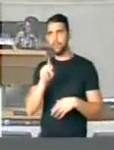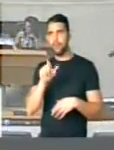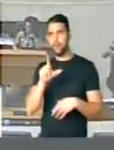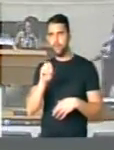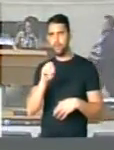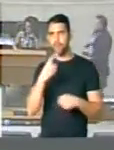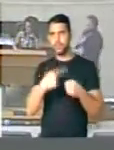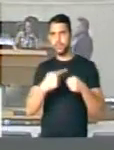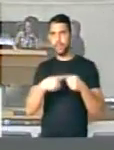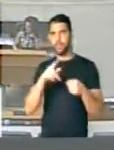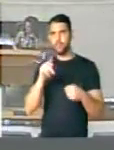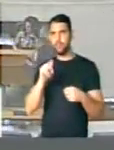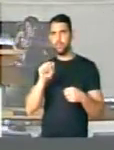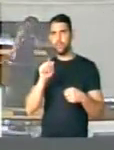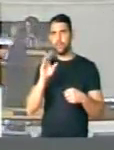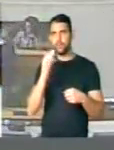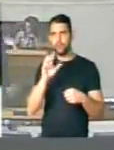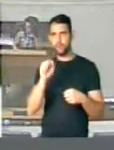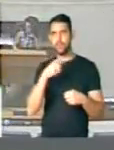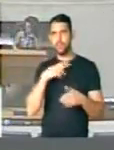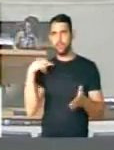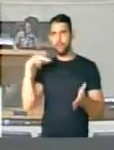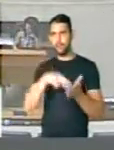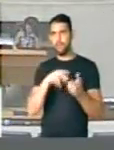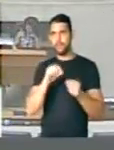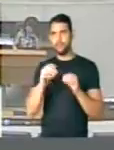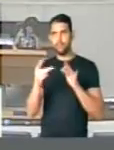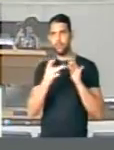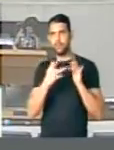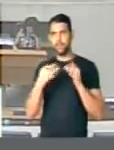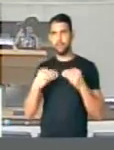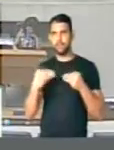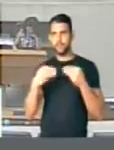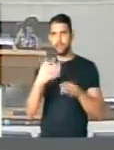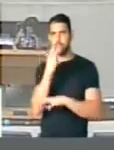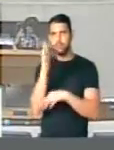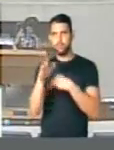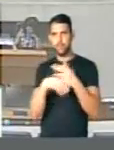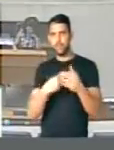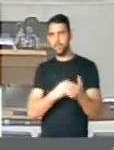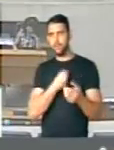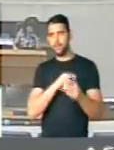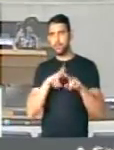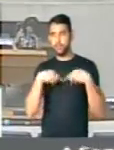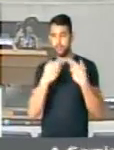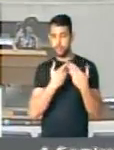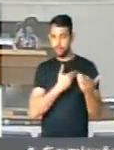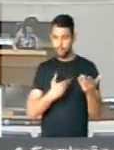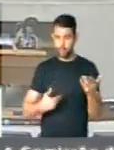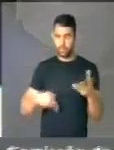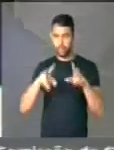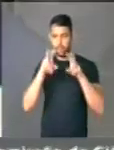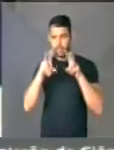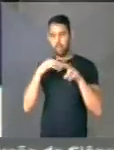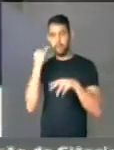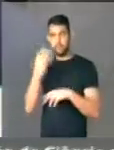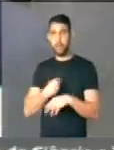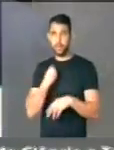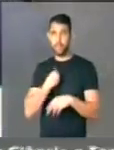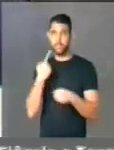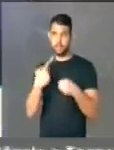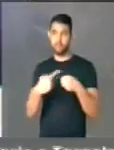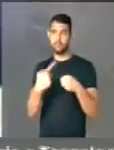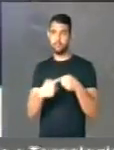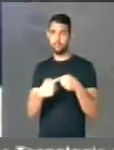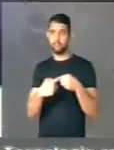Nascimento, da cidade de Ponta Grossa, que veio fazer um contato no Ministério do Meio Ambiente através de uma audiência pública de um tema de extrema importância na